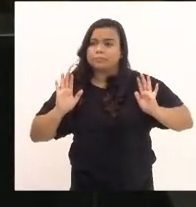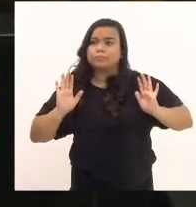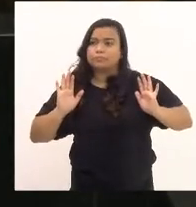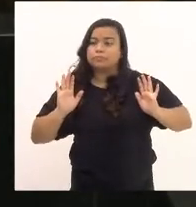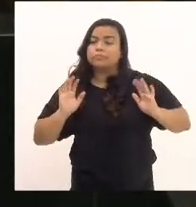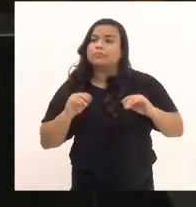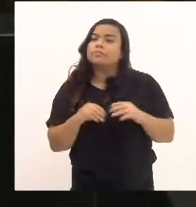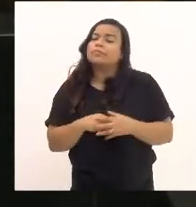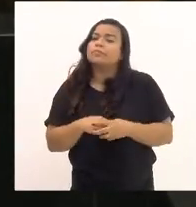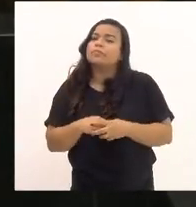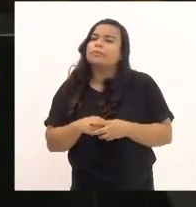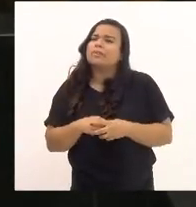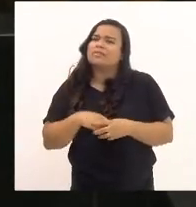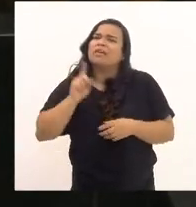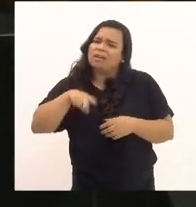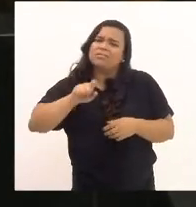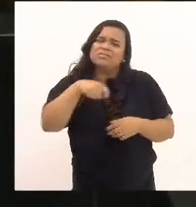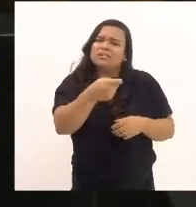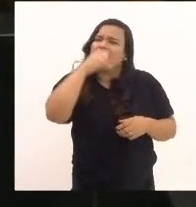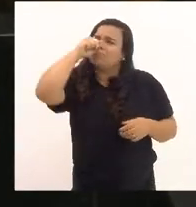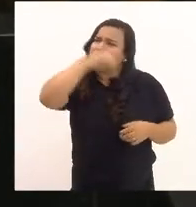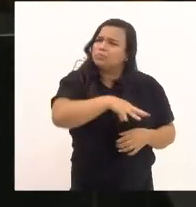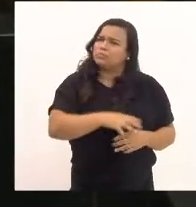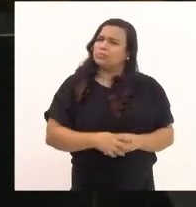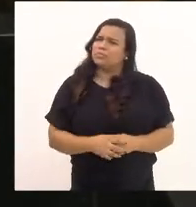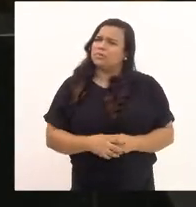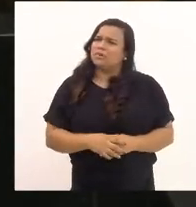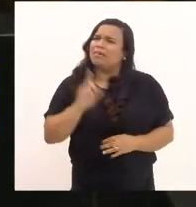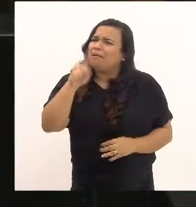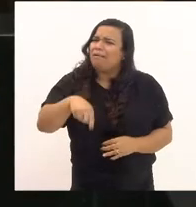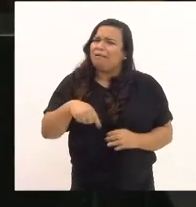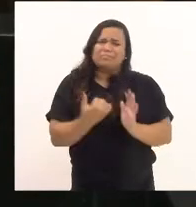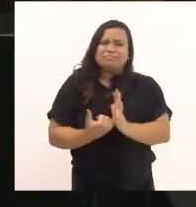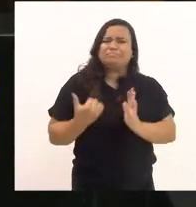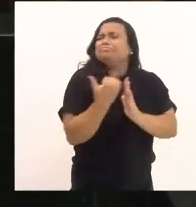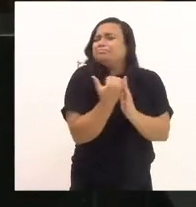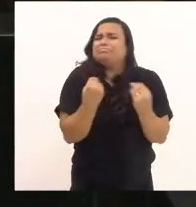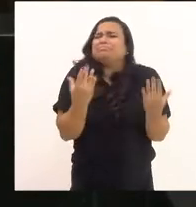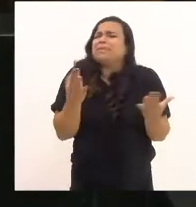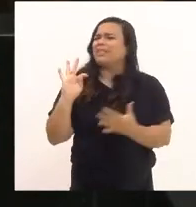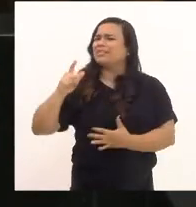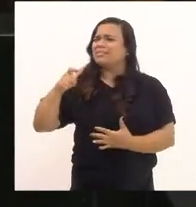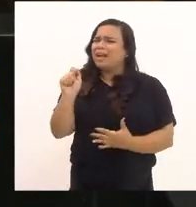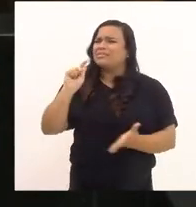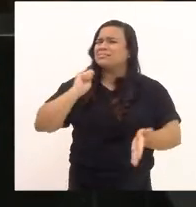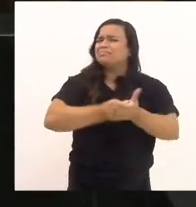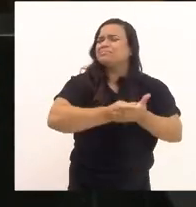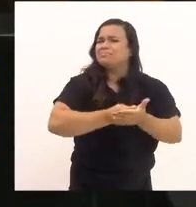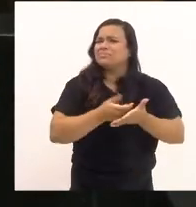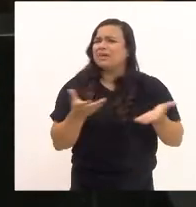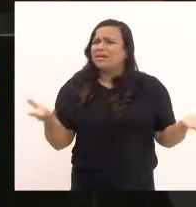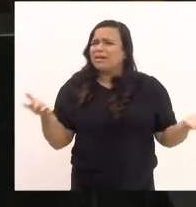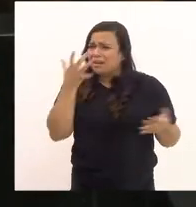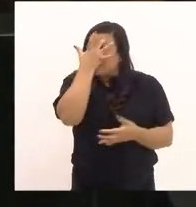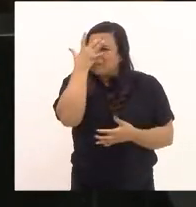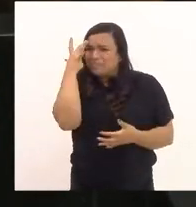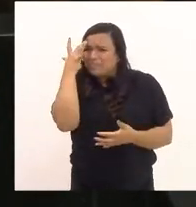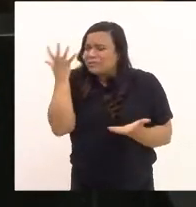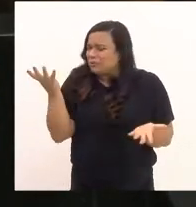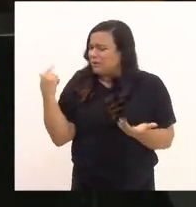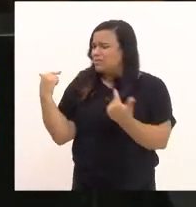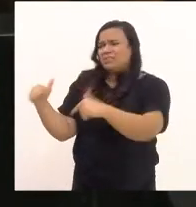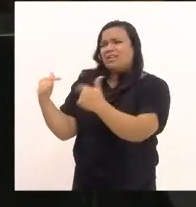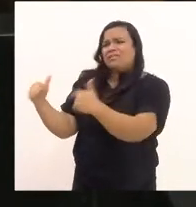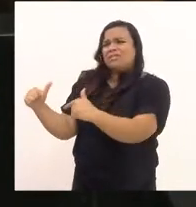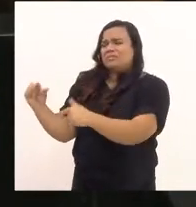é um abuso você cobrar uma taxa e o cidadão reage de um serviço que não lhe é